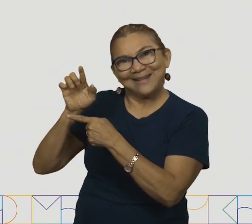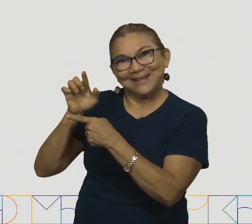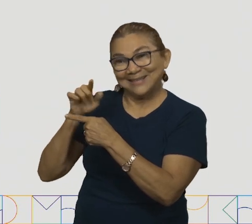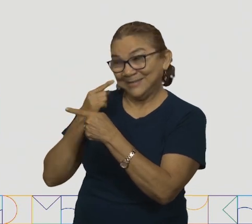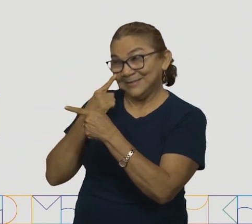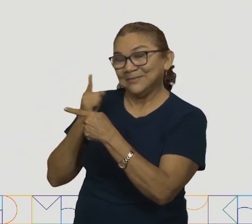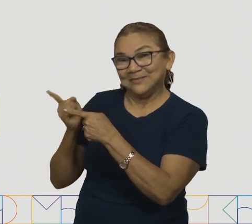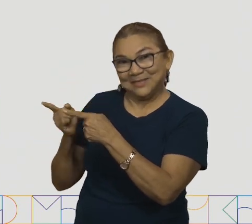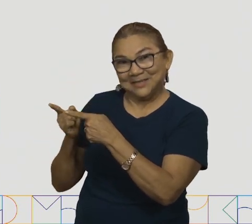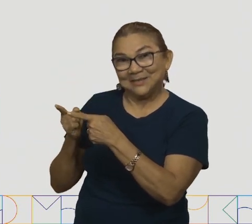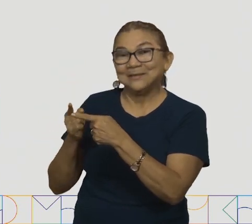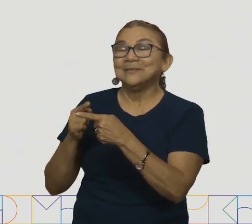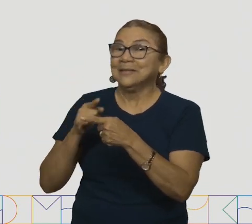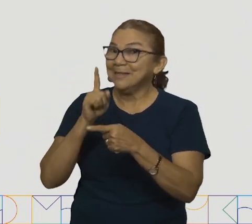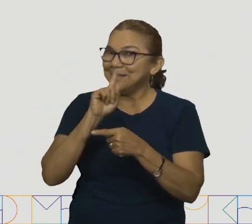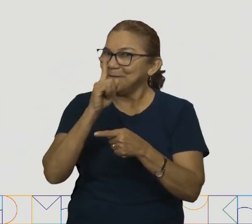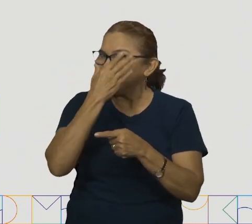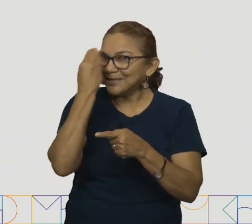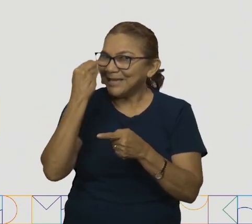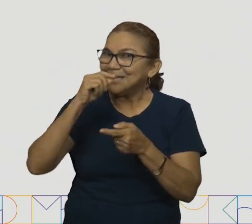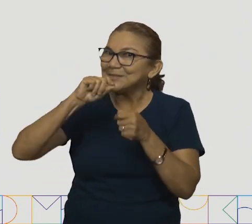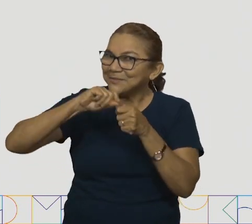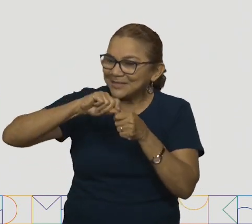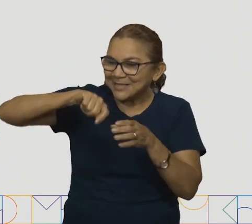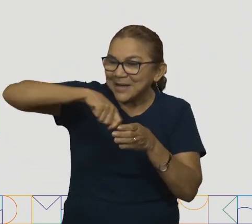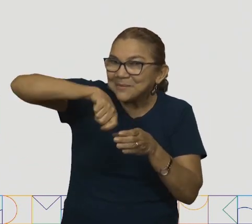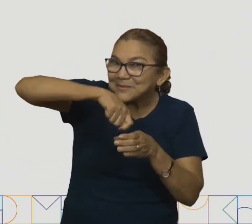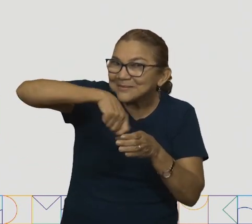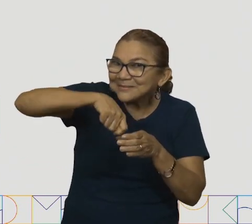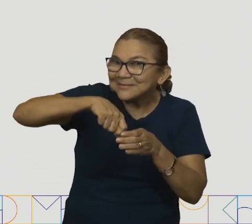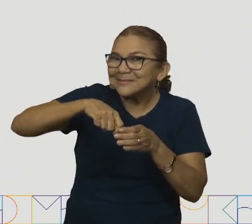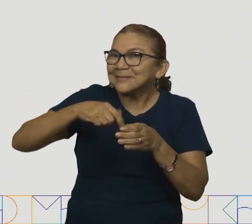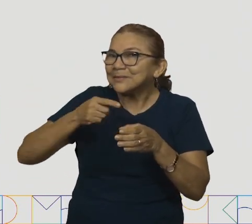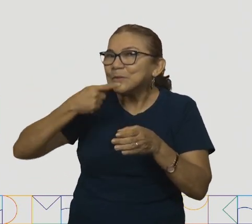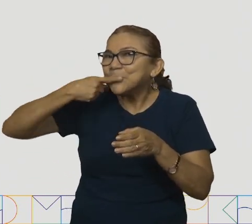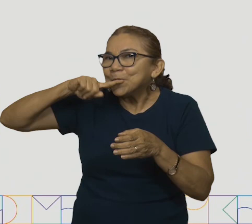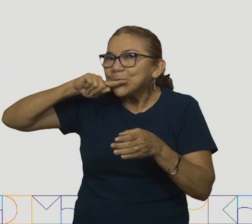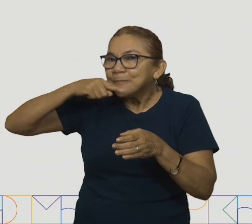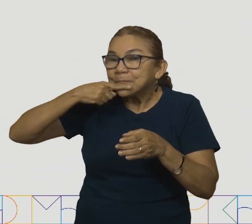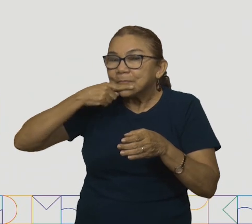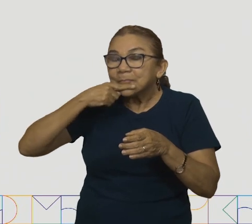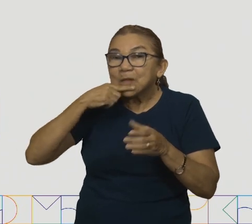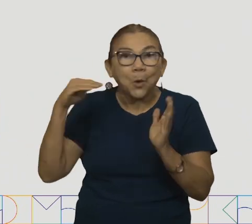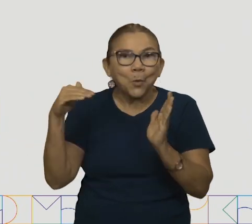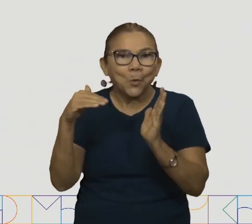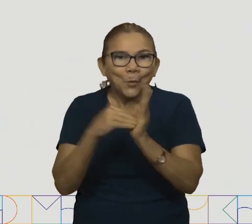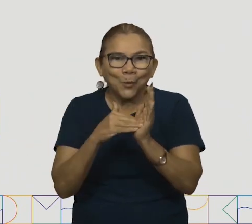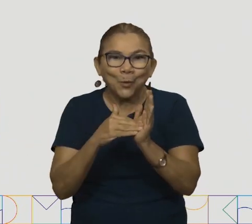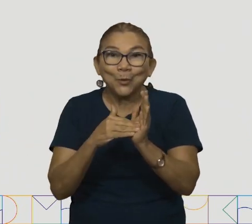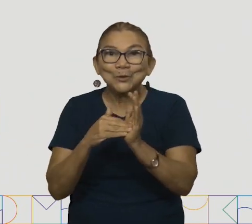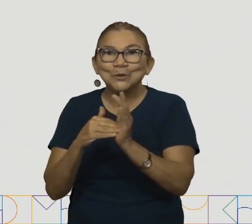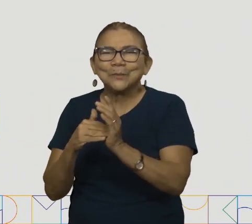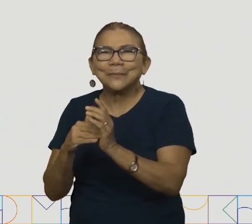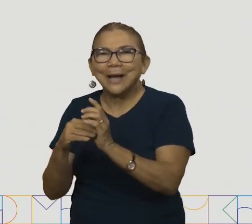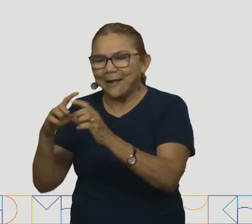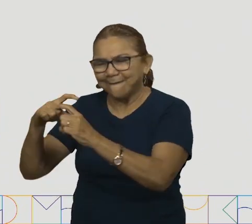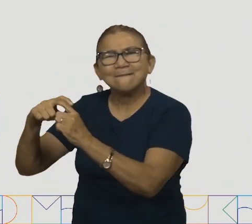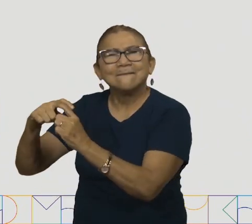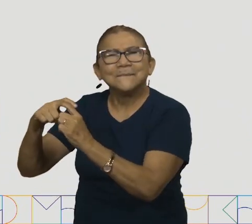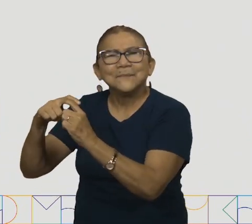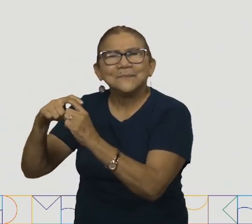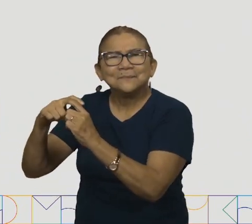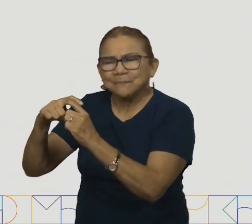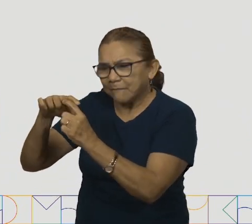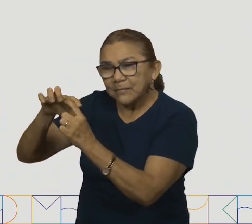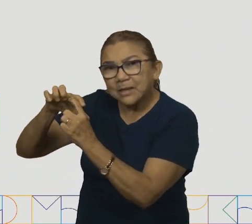limão. Não se esqueçam. E agora, a nossa última imagem. Suspense no ar. Qual será a